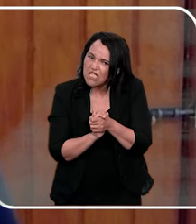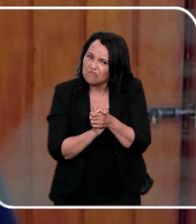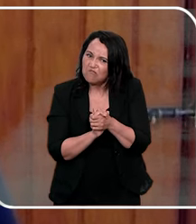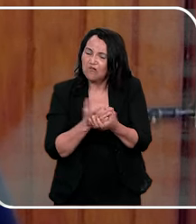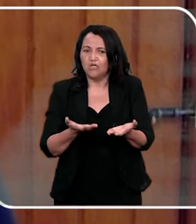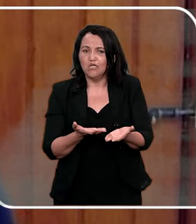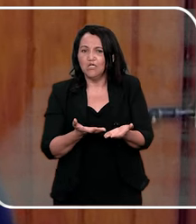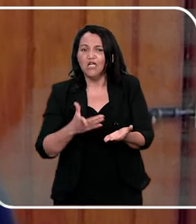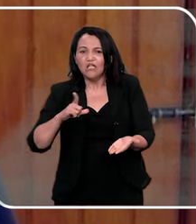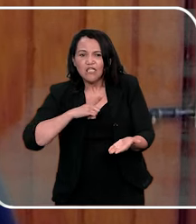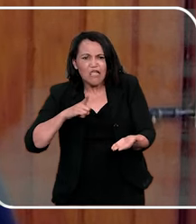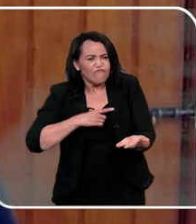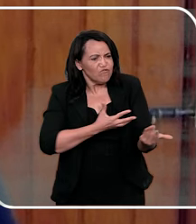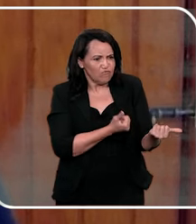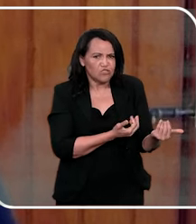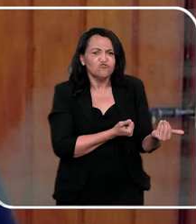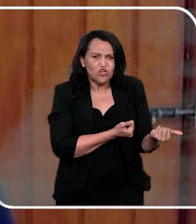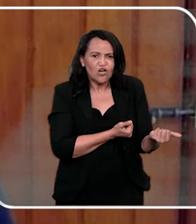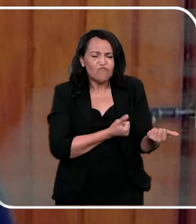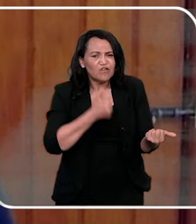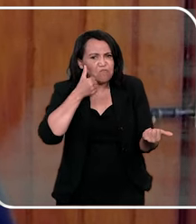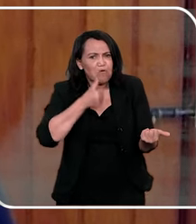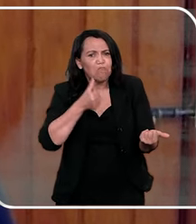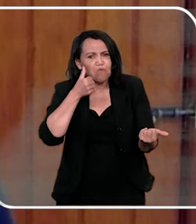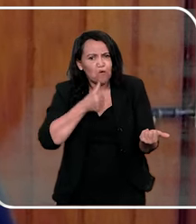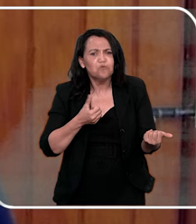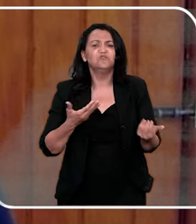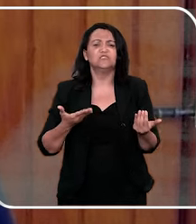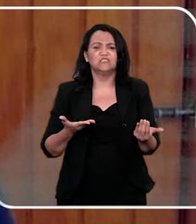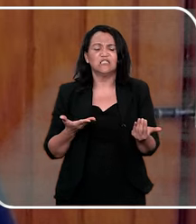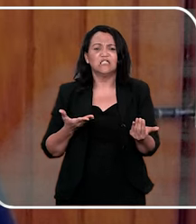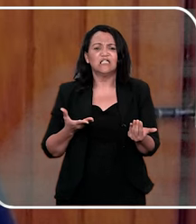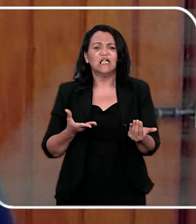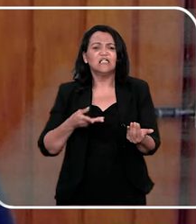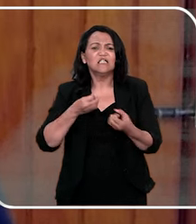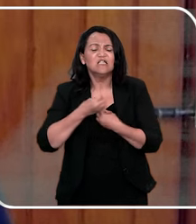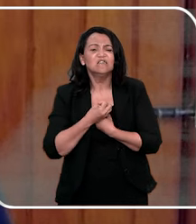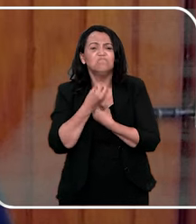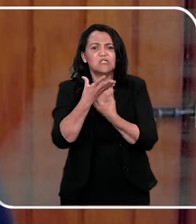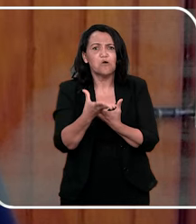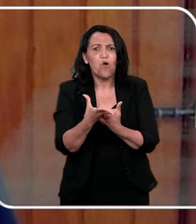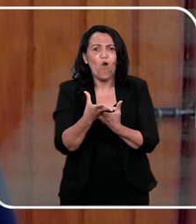uma moça de família, esse é um caso que ela me contou,